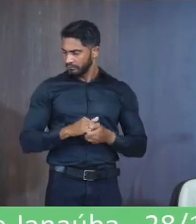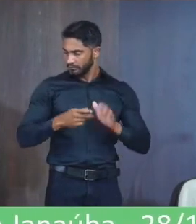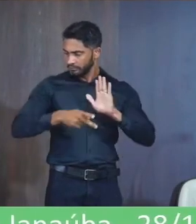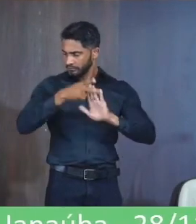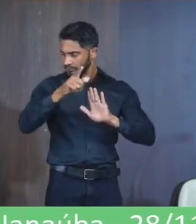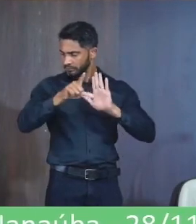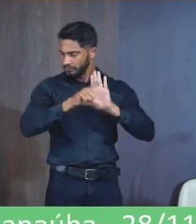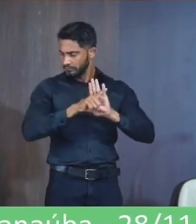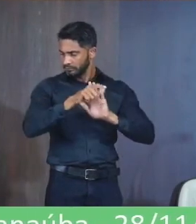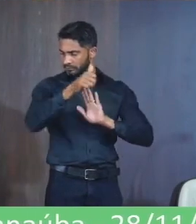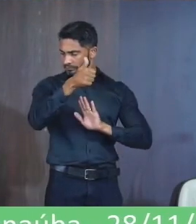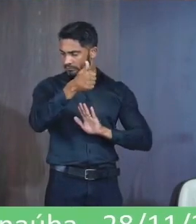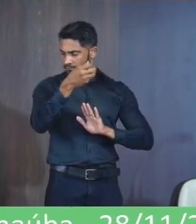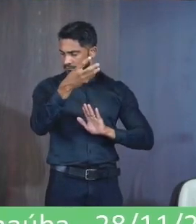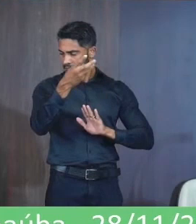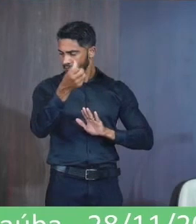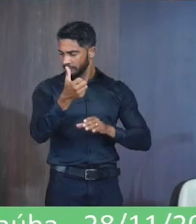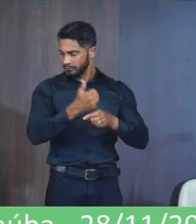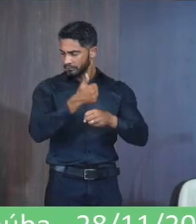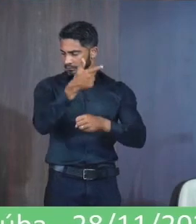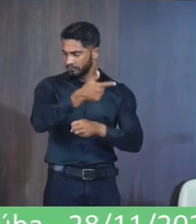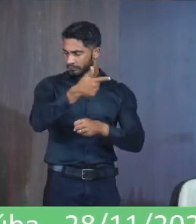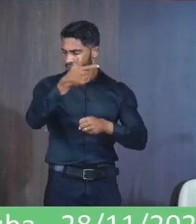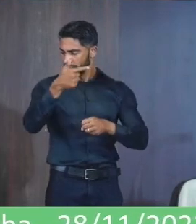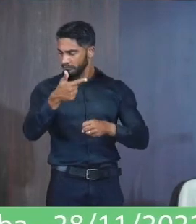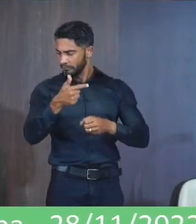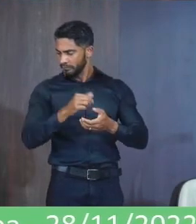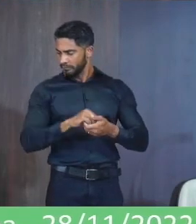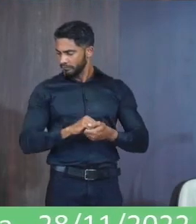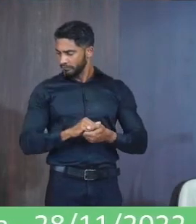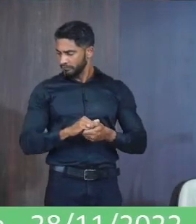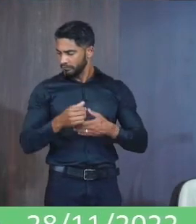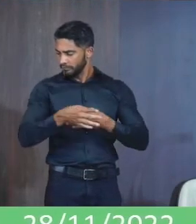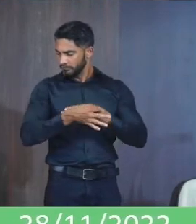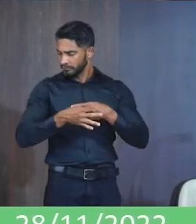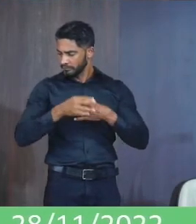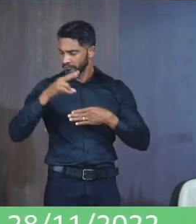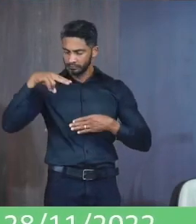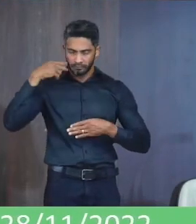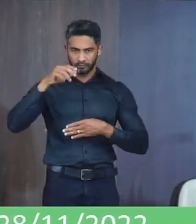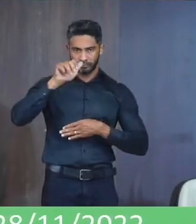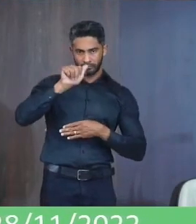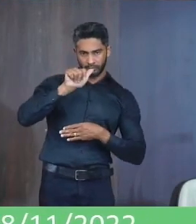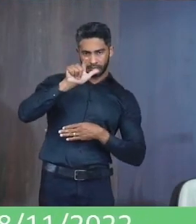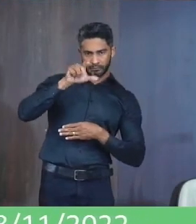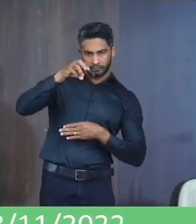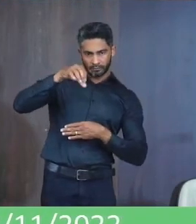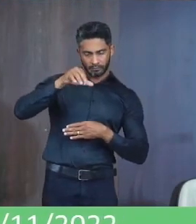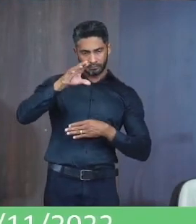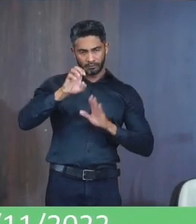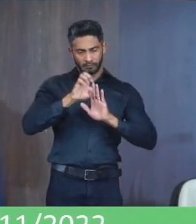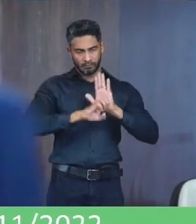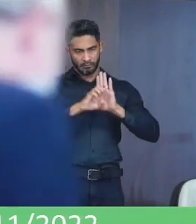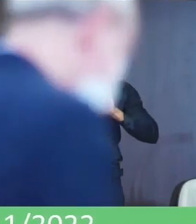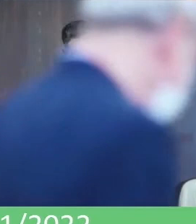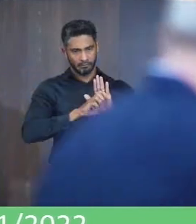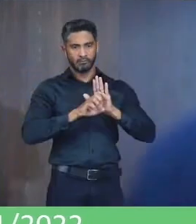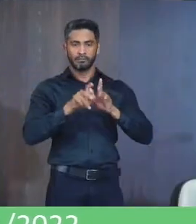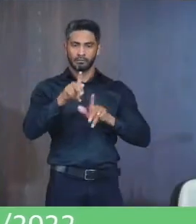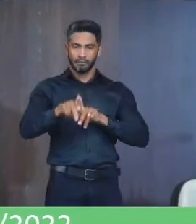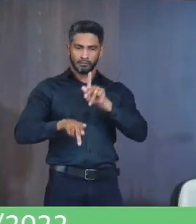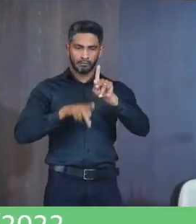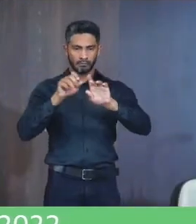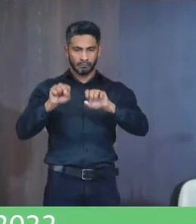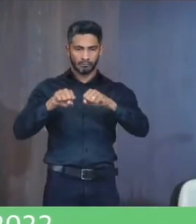Projeto de lei 136 de 2022 Autoria Vereador Almir de Santos Ementa Institui a política De